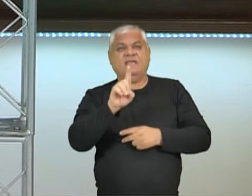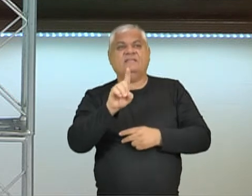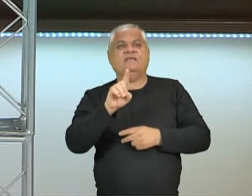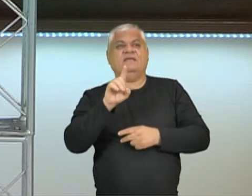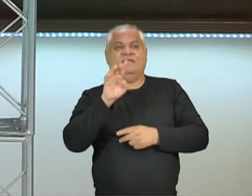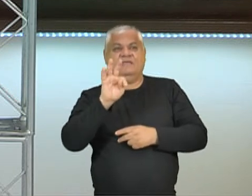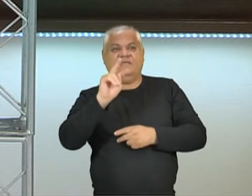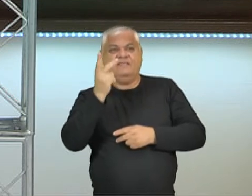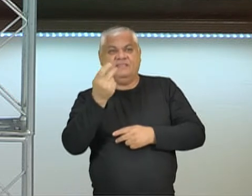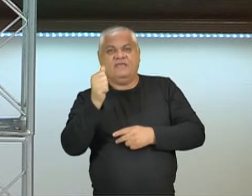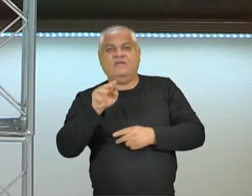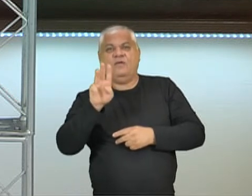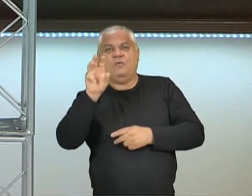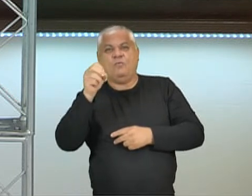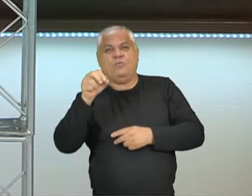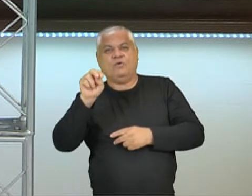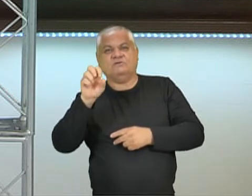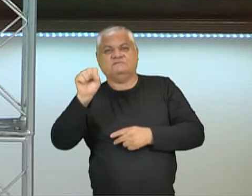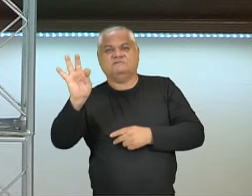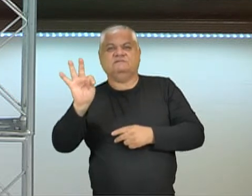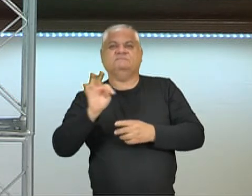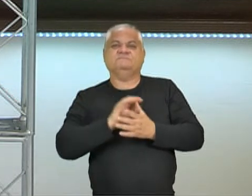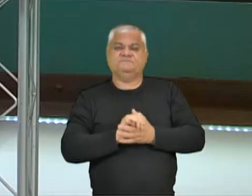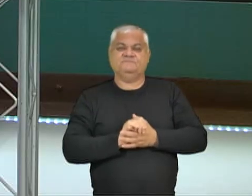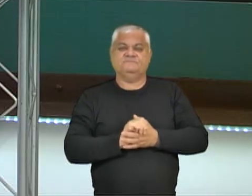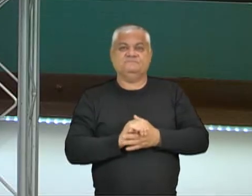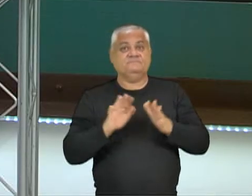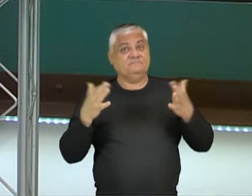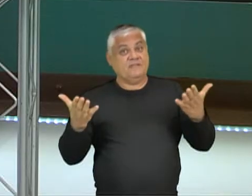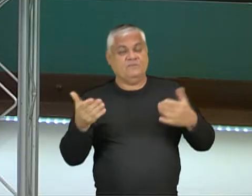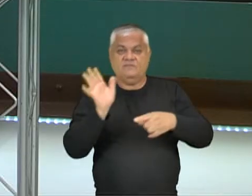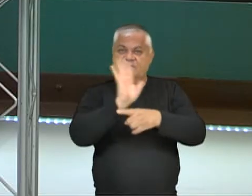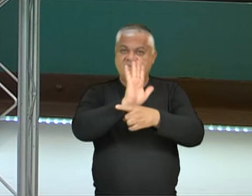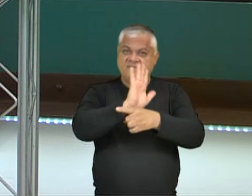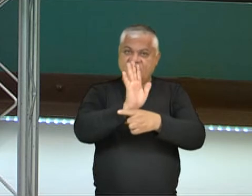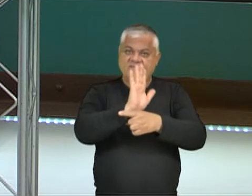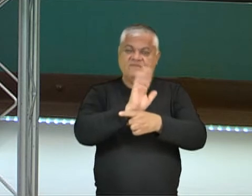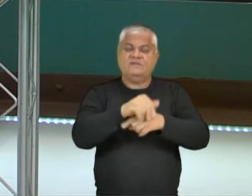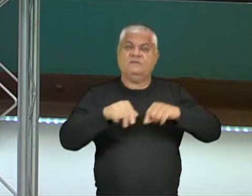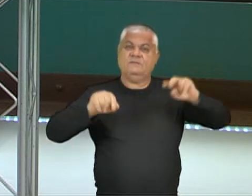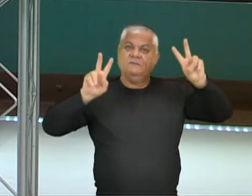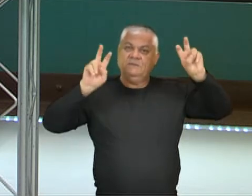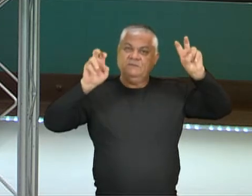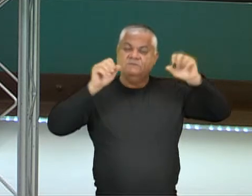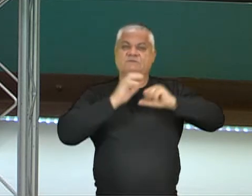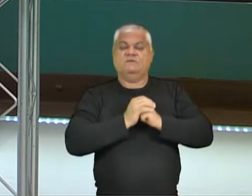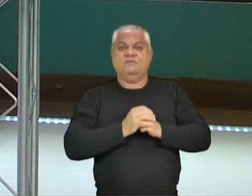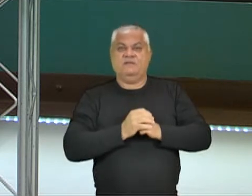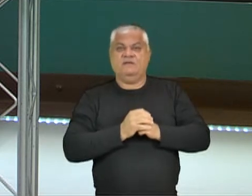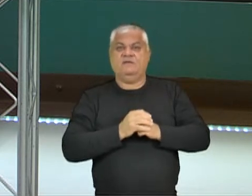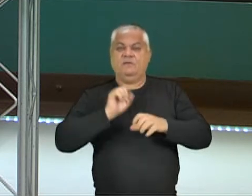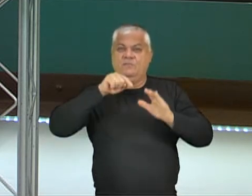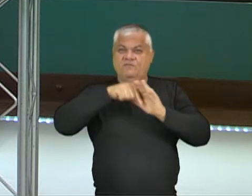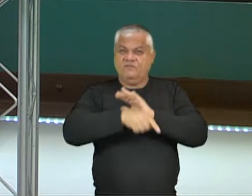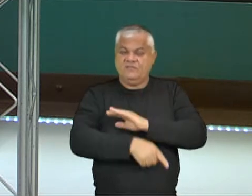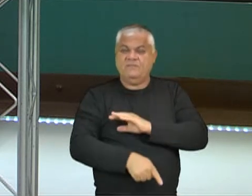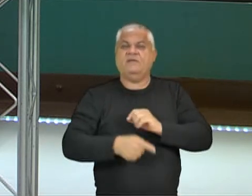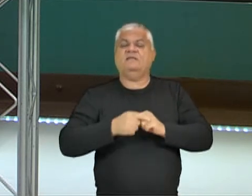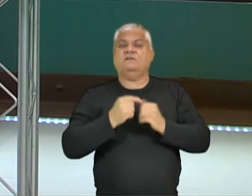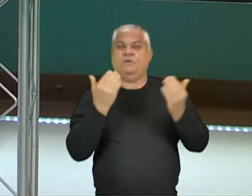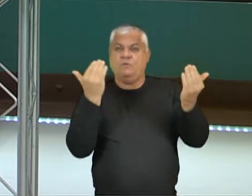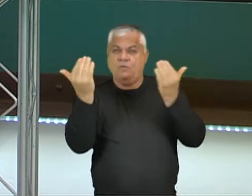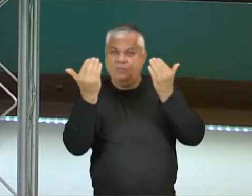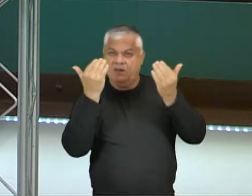the worst, o pior. E assim, nesse vídeo, nós falamos sobre o aprofundamento em formas